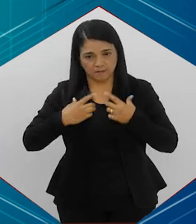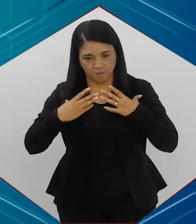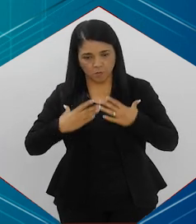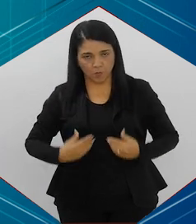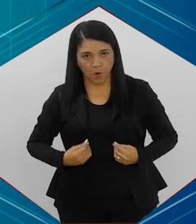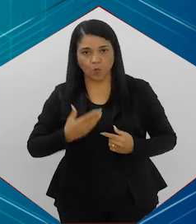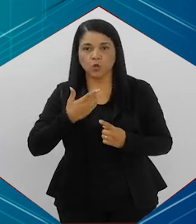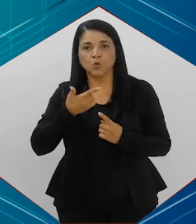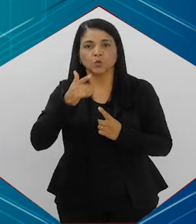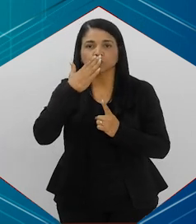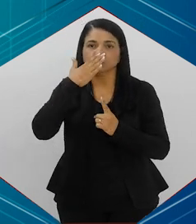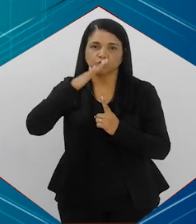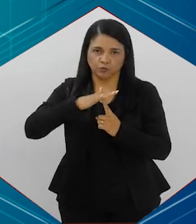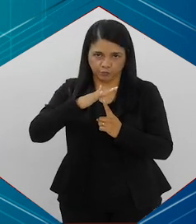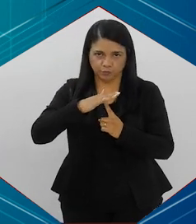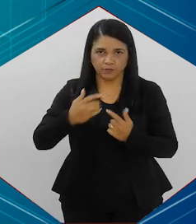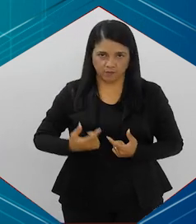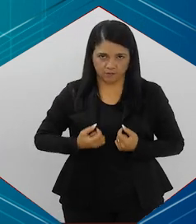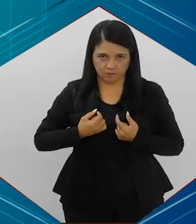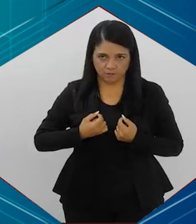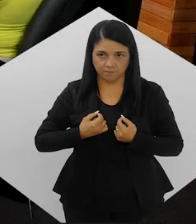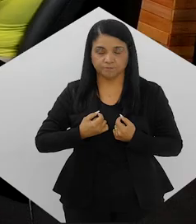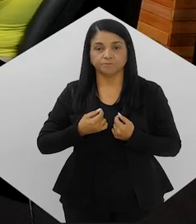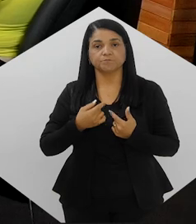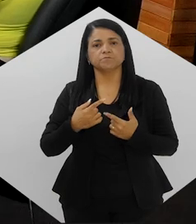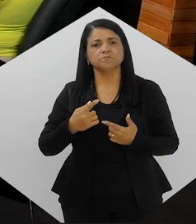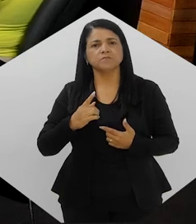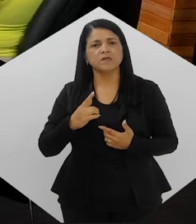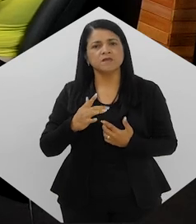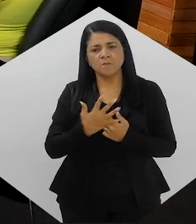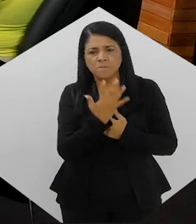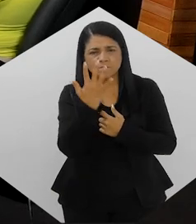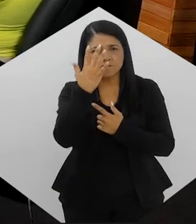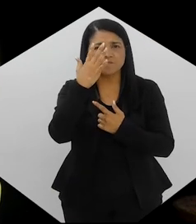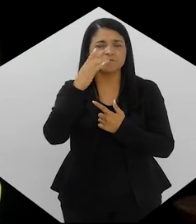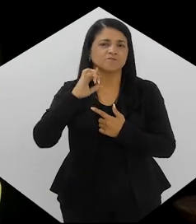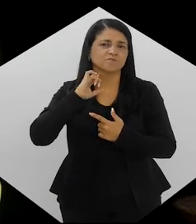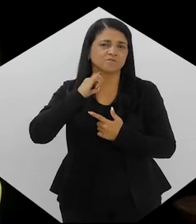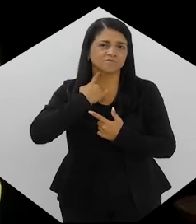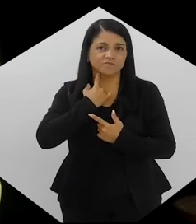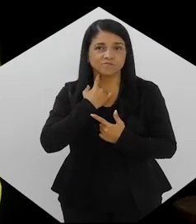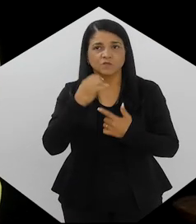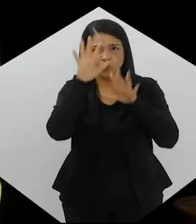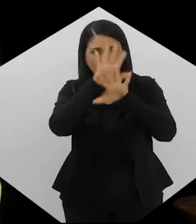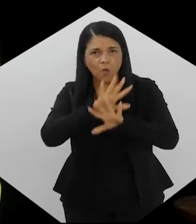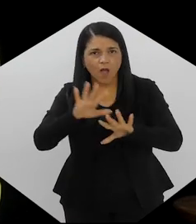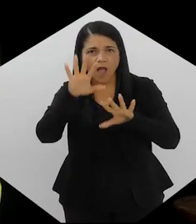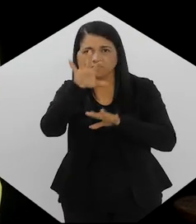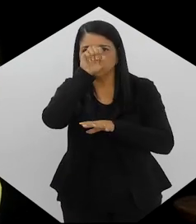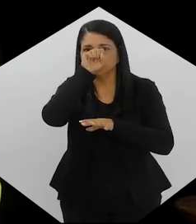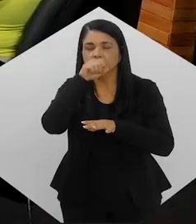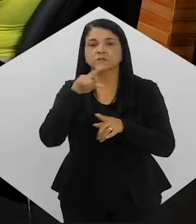pulmão e outros tipos de câncer também. A poluição, ela também, de alguma forma, pode contribuir nesse sentido?